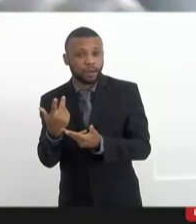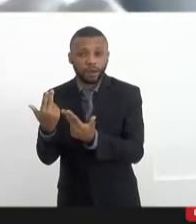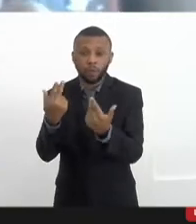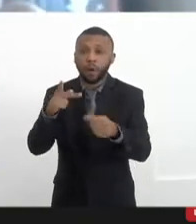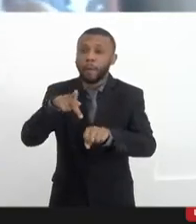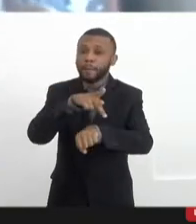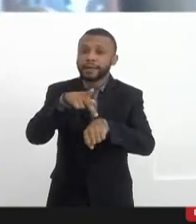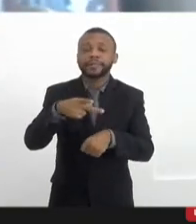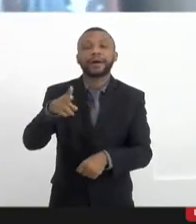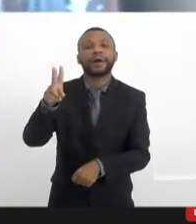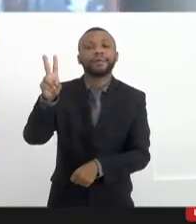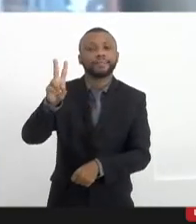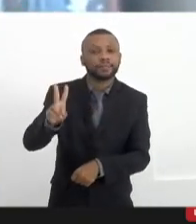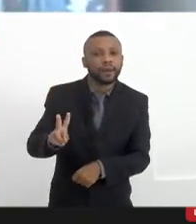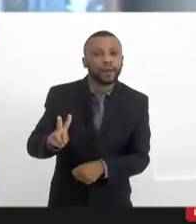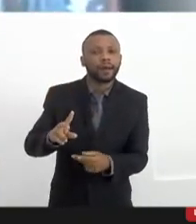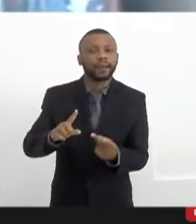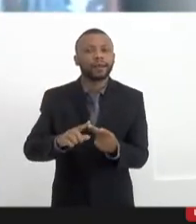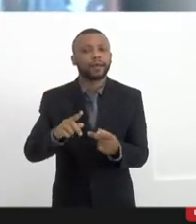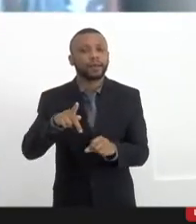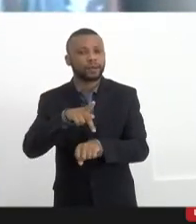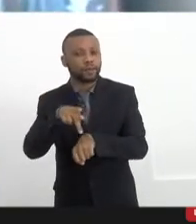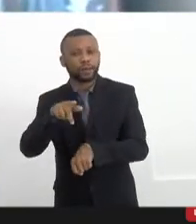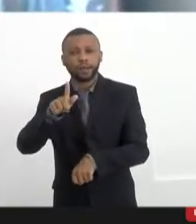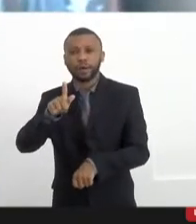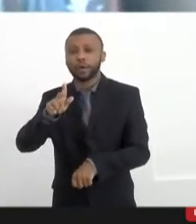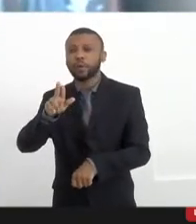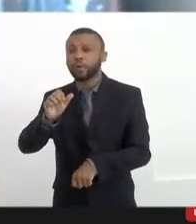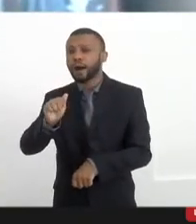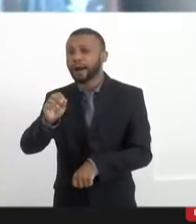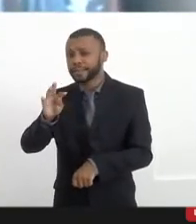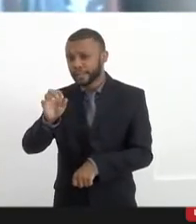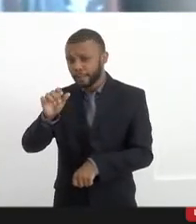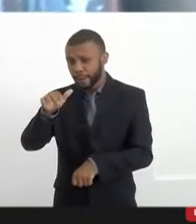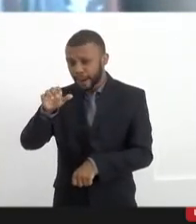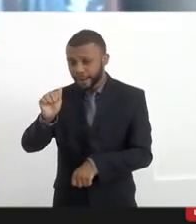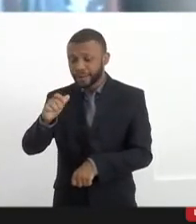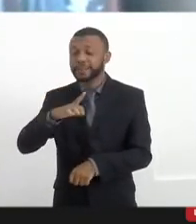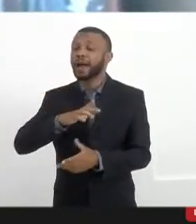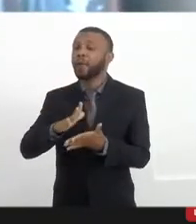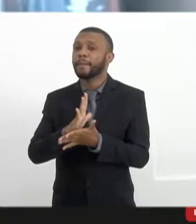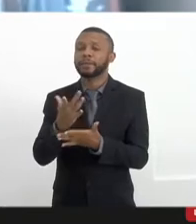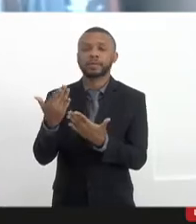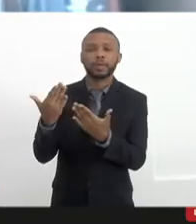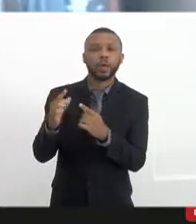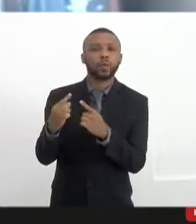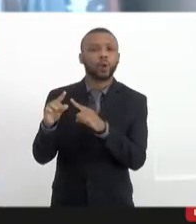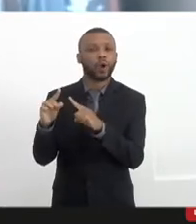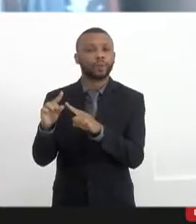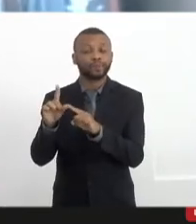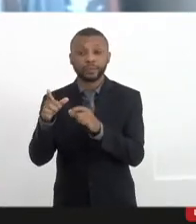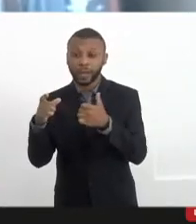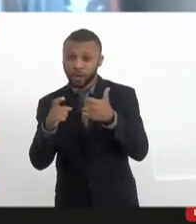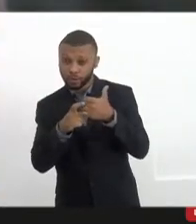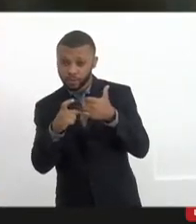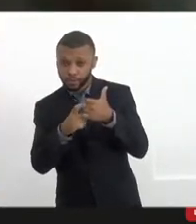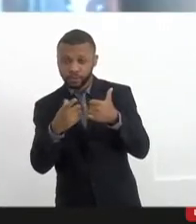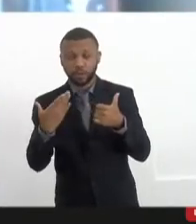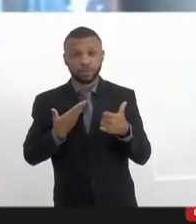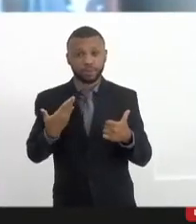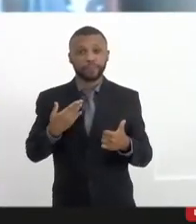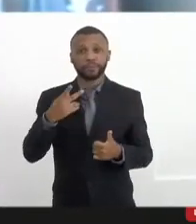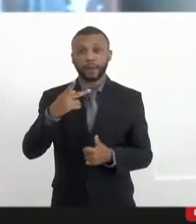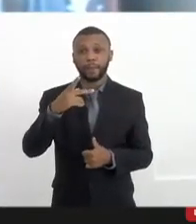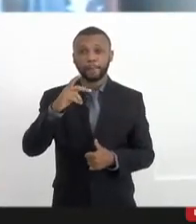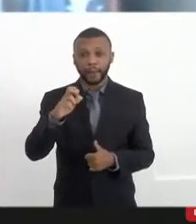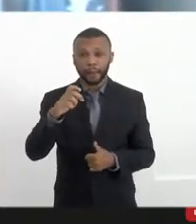liberdade de expressão. Há quem conteste isso. Eu sigo o nosso camarada Pepe Burrica que disse que na